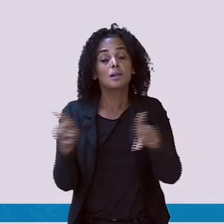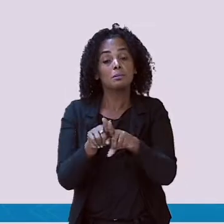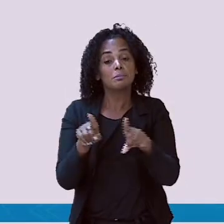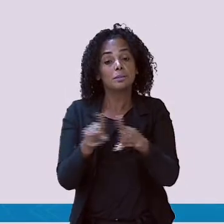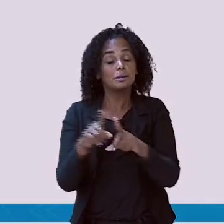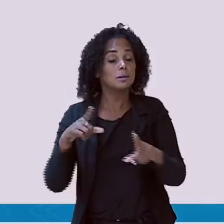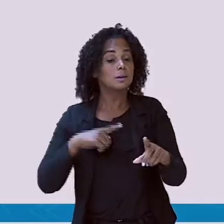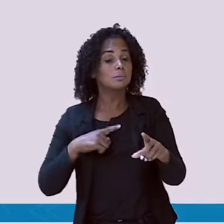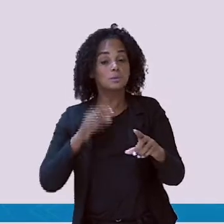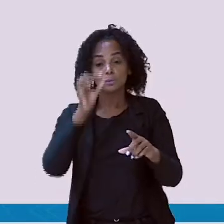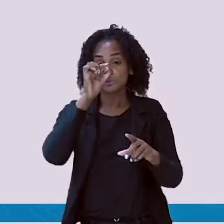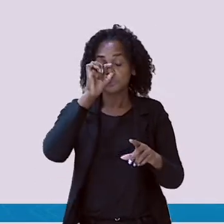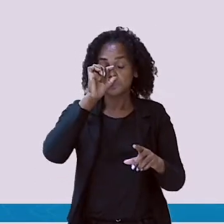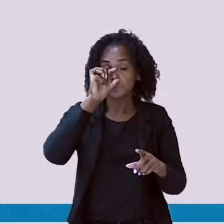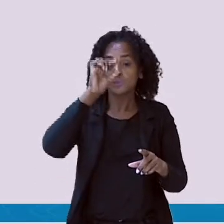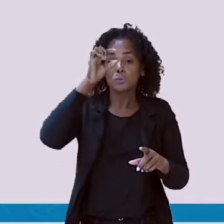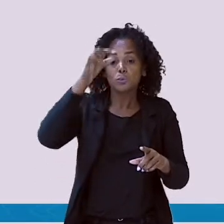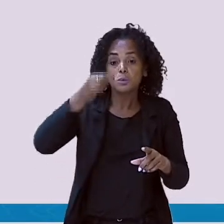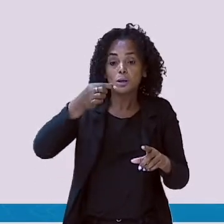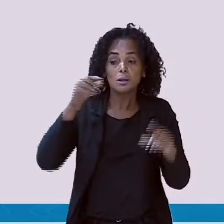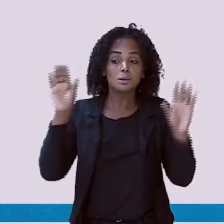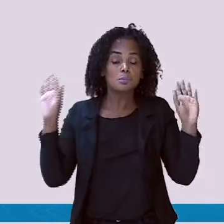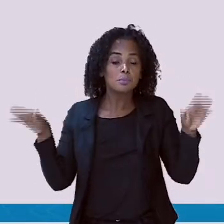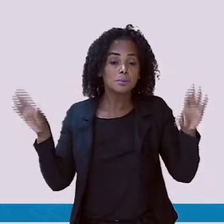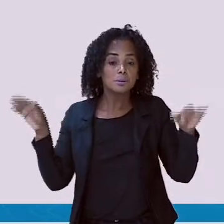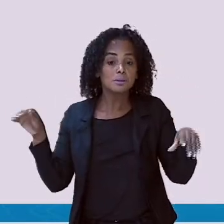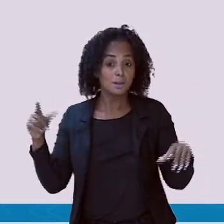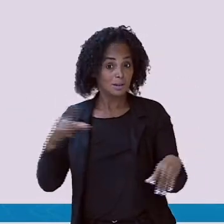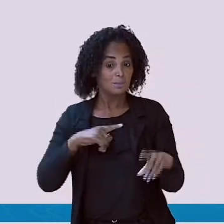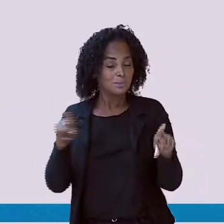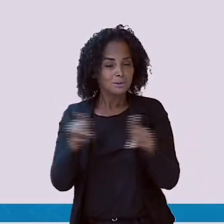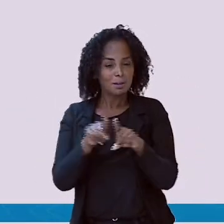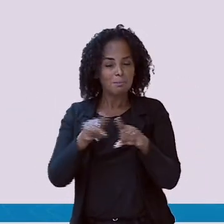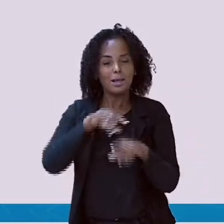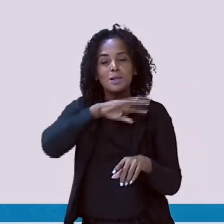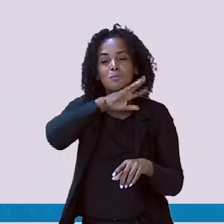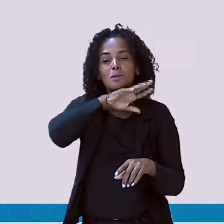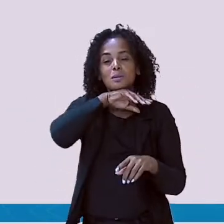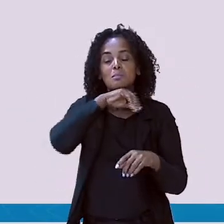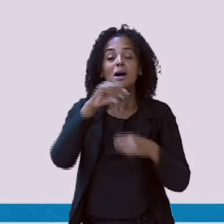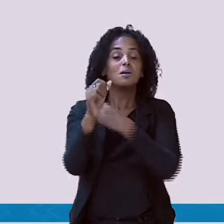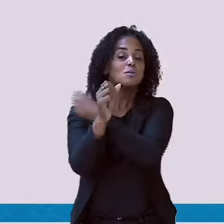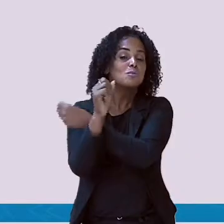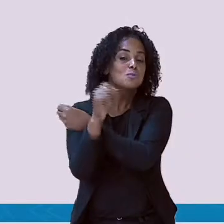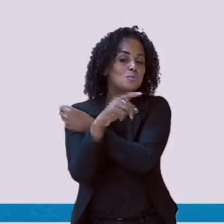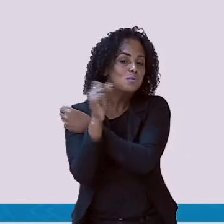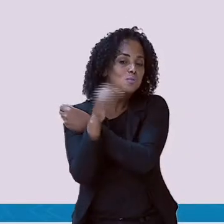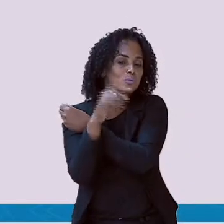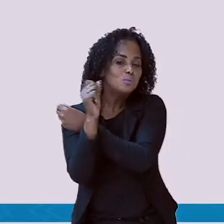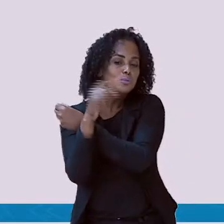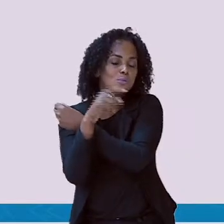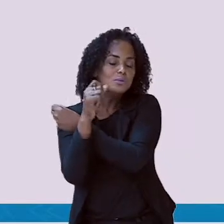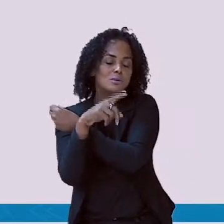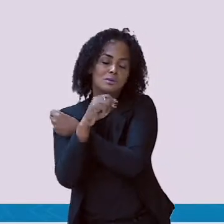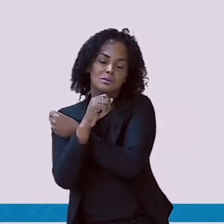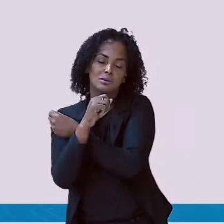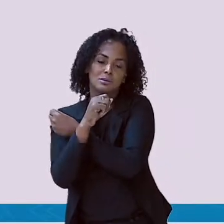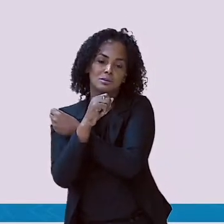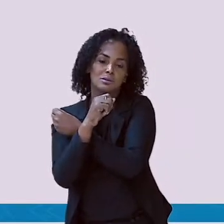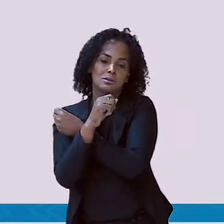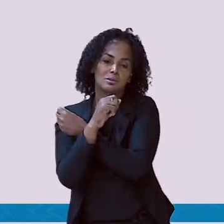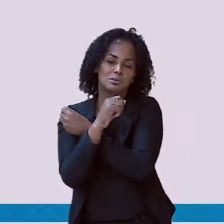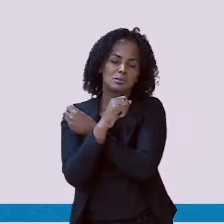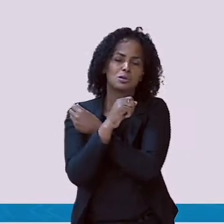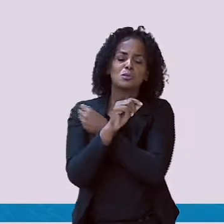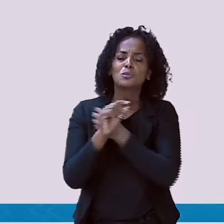Tucano e temos a cutia. Vamos ver o que tem de